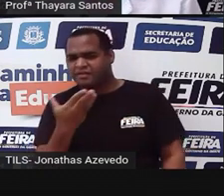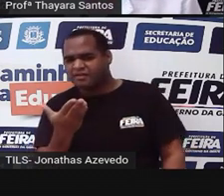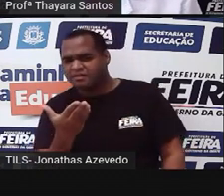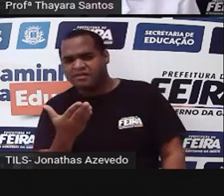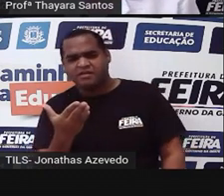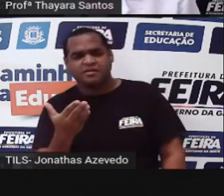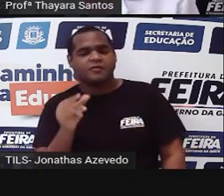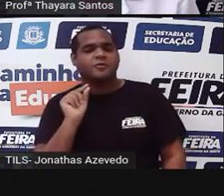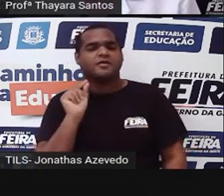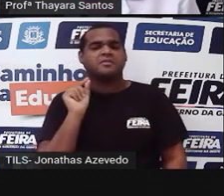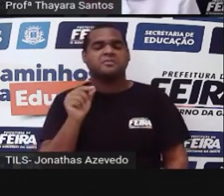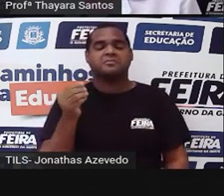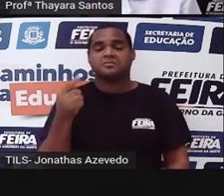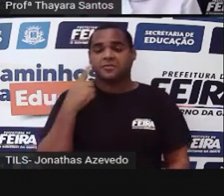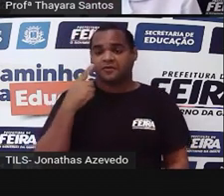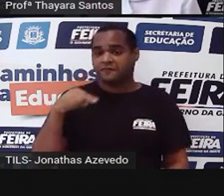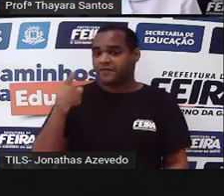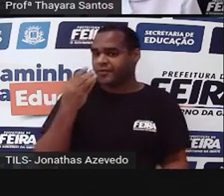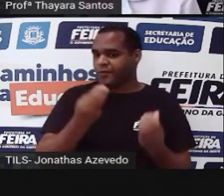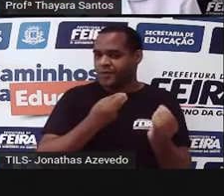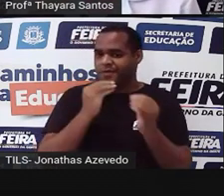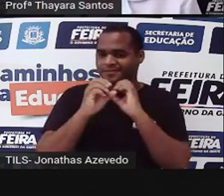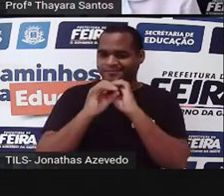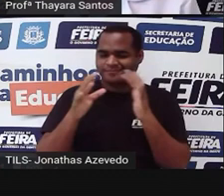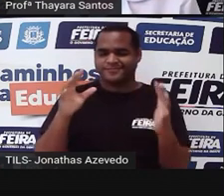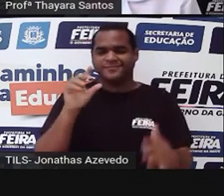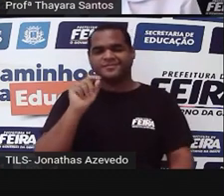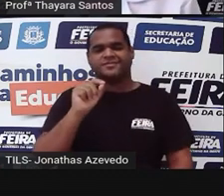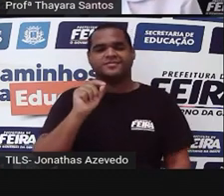Vamos descobrir aqui hoje o que quer dizer essas coisas aí.